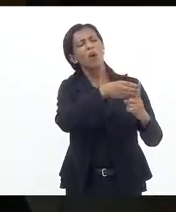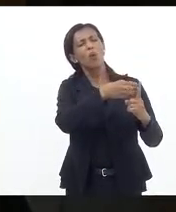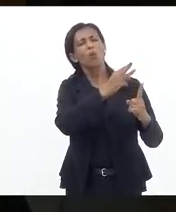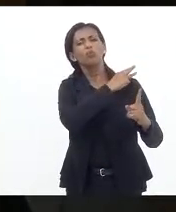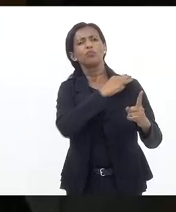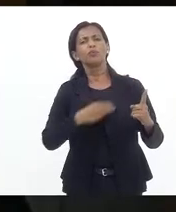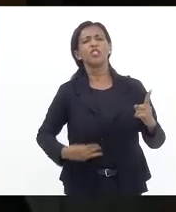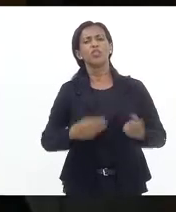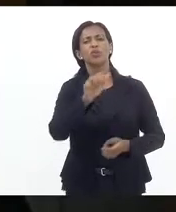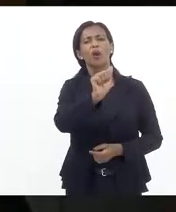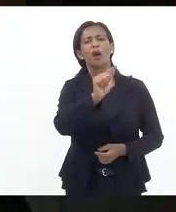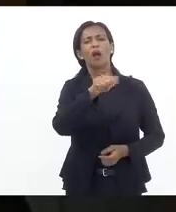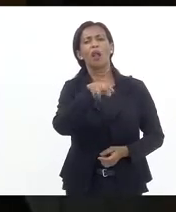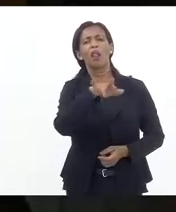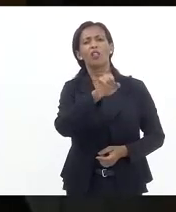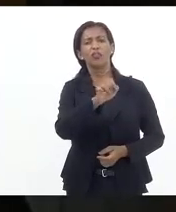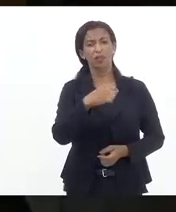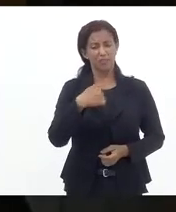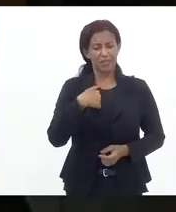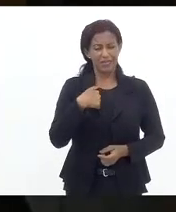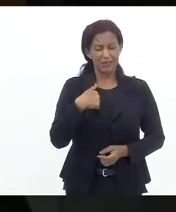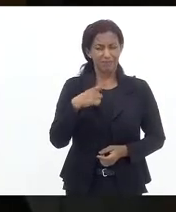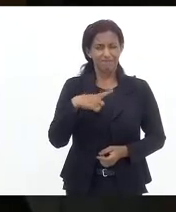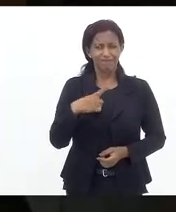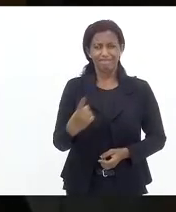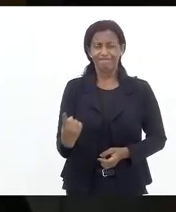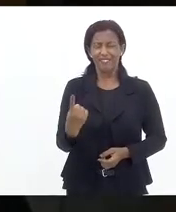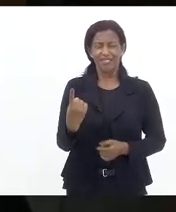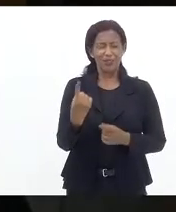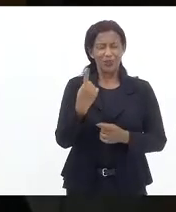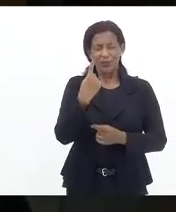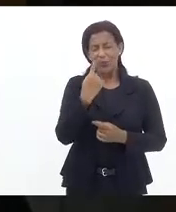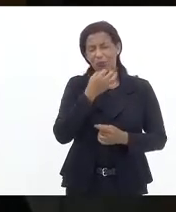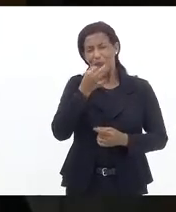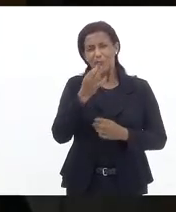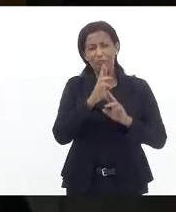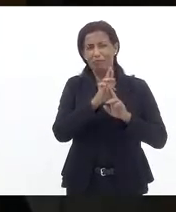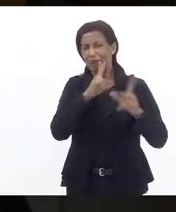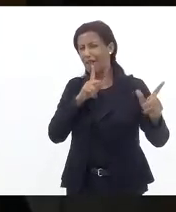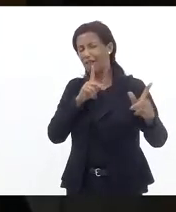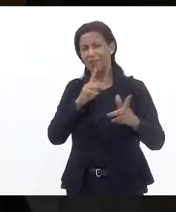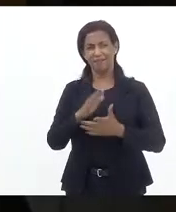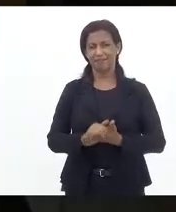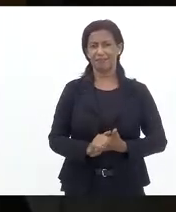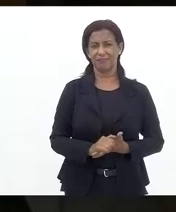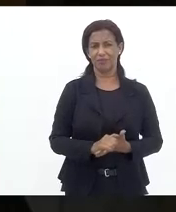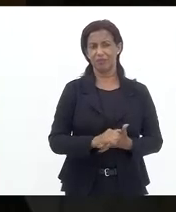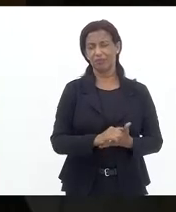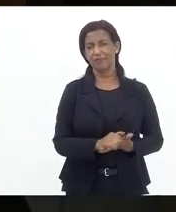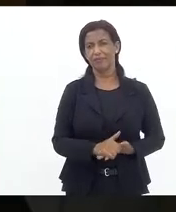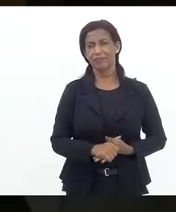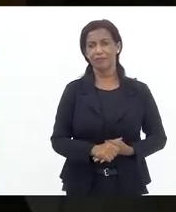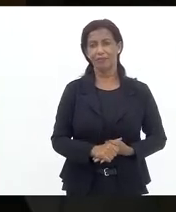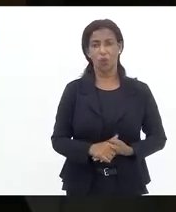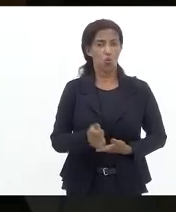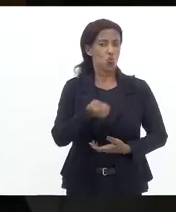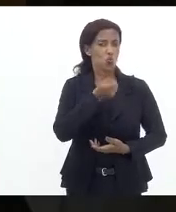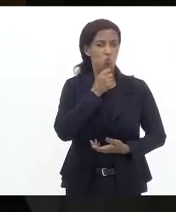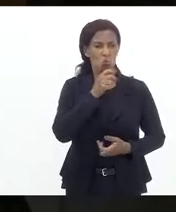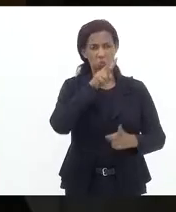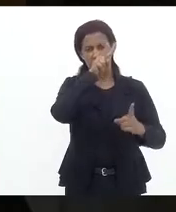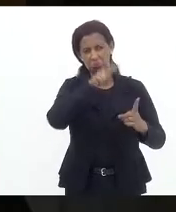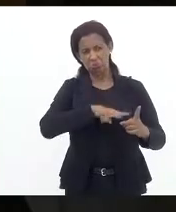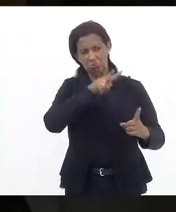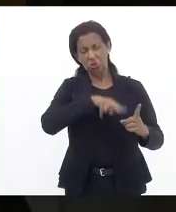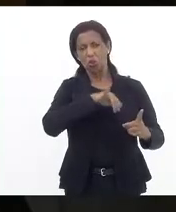aliás ministro com quem eu tenho profundas divergências sobre todos os aspectos não o aprecio como